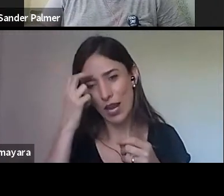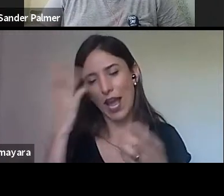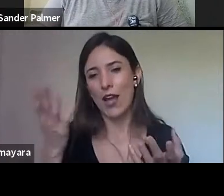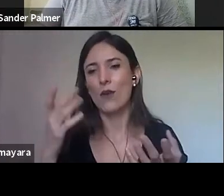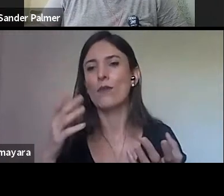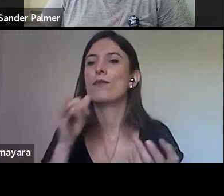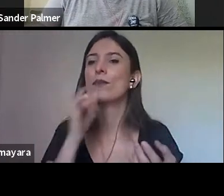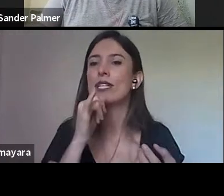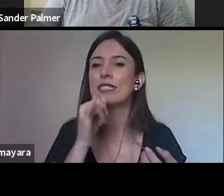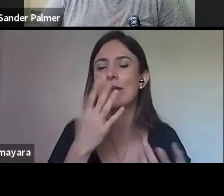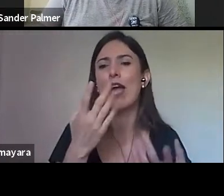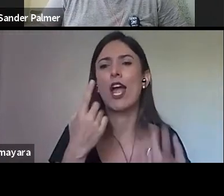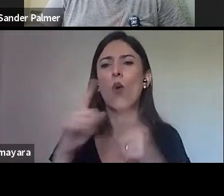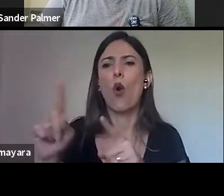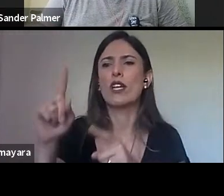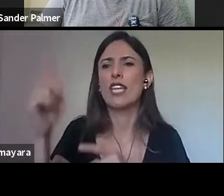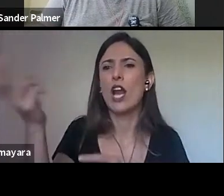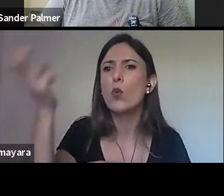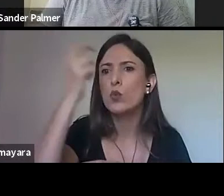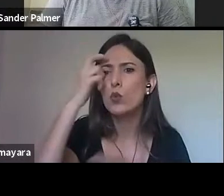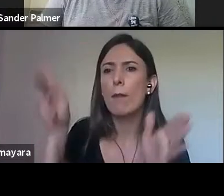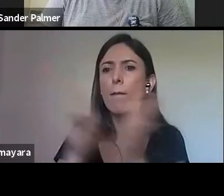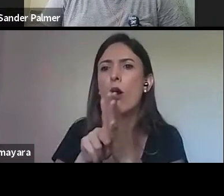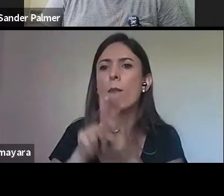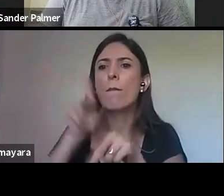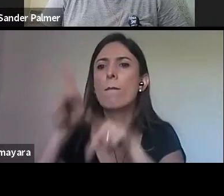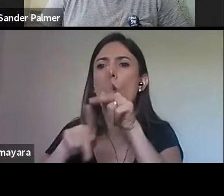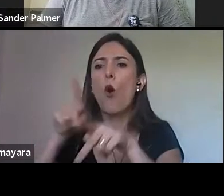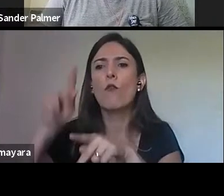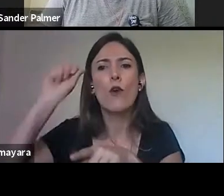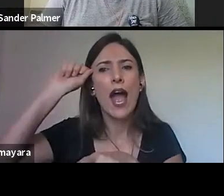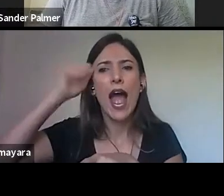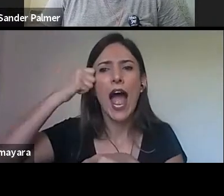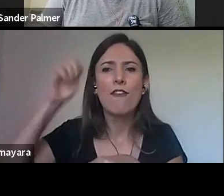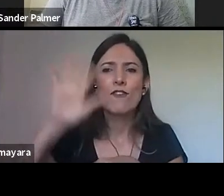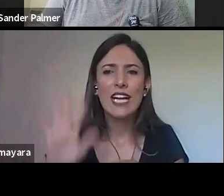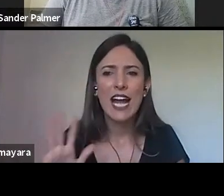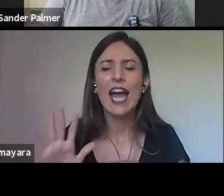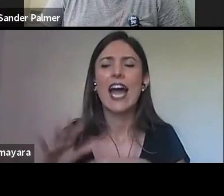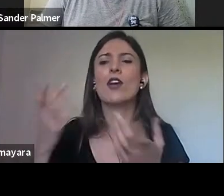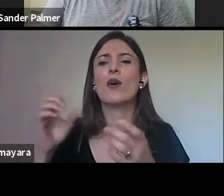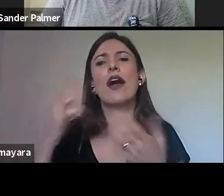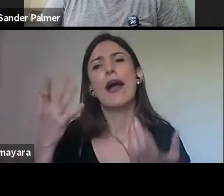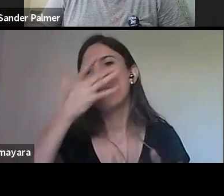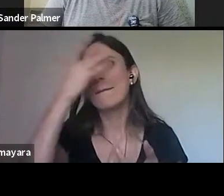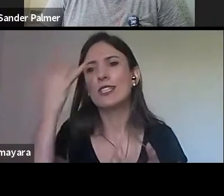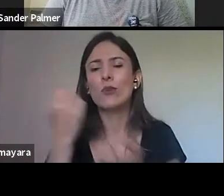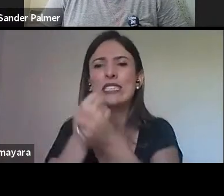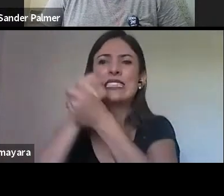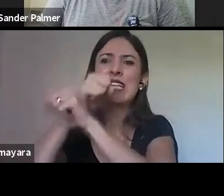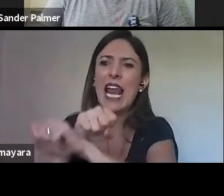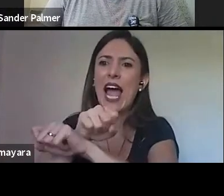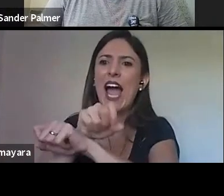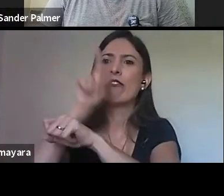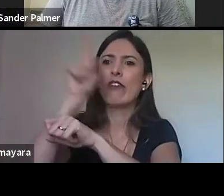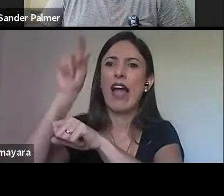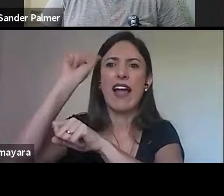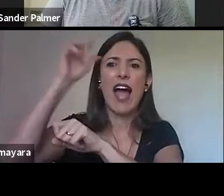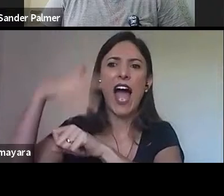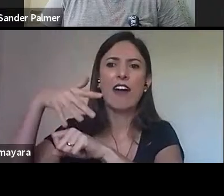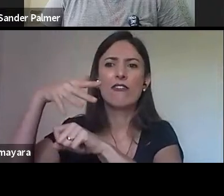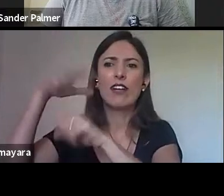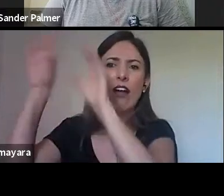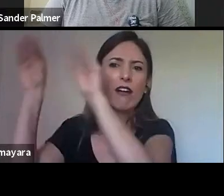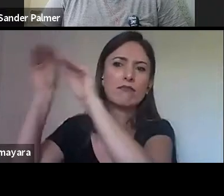africanos, sujeitos africanos escravizados na África, traficados para cá como